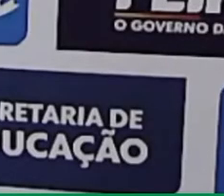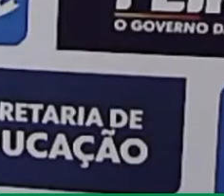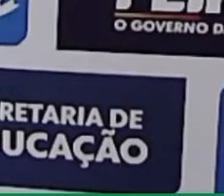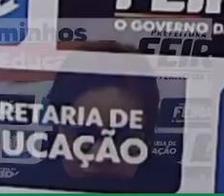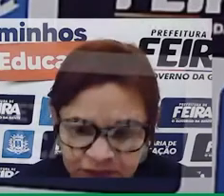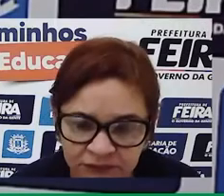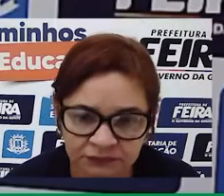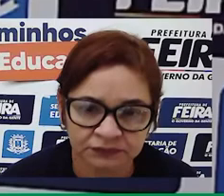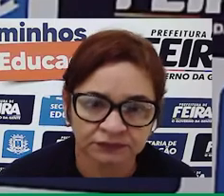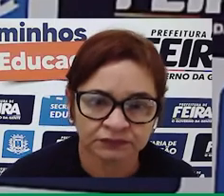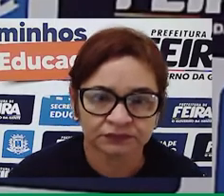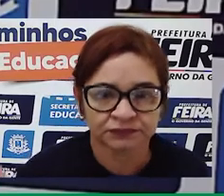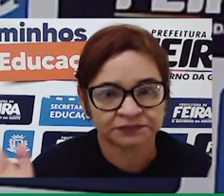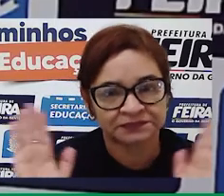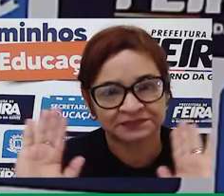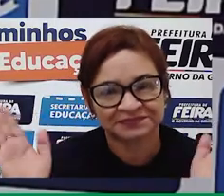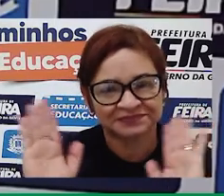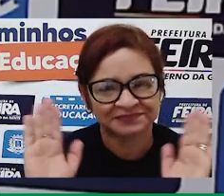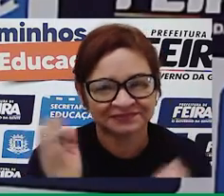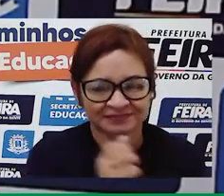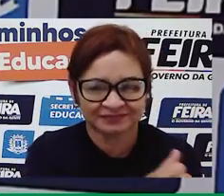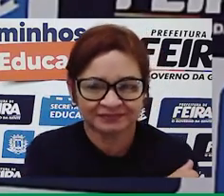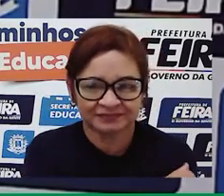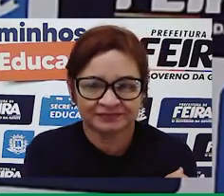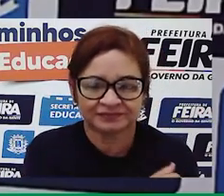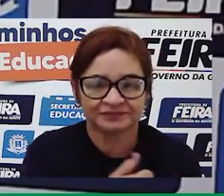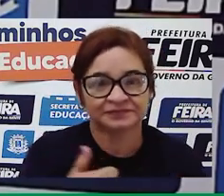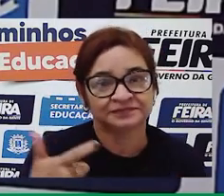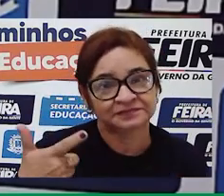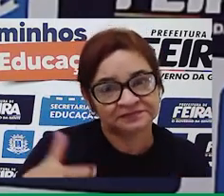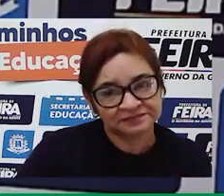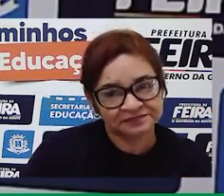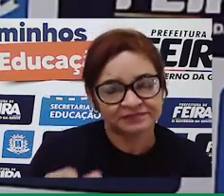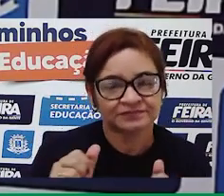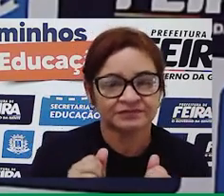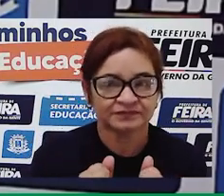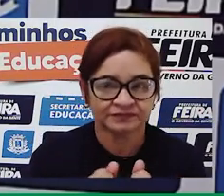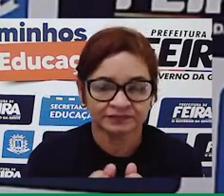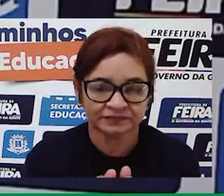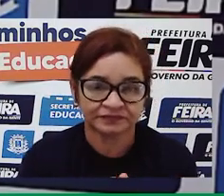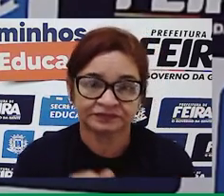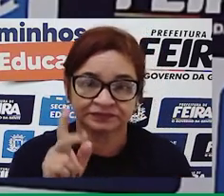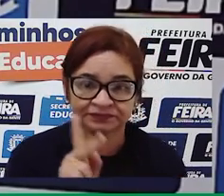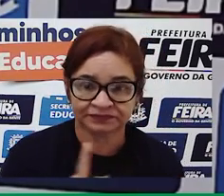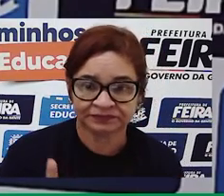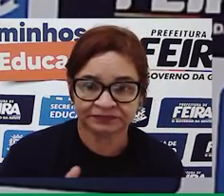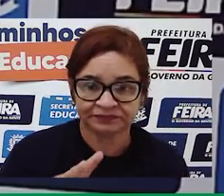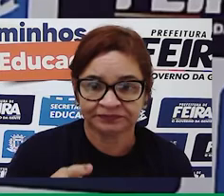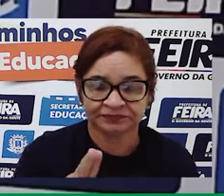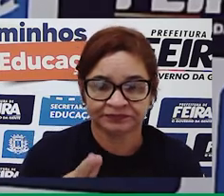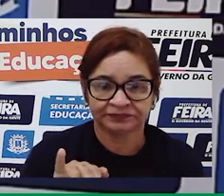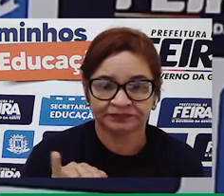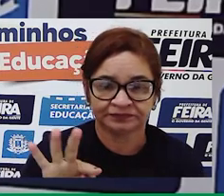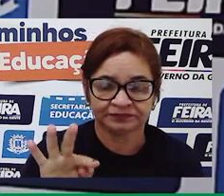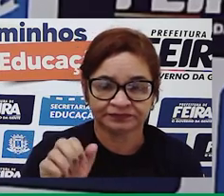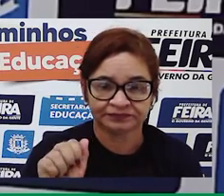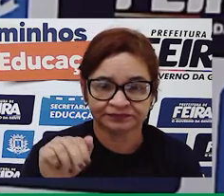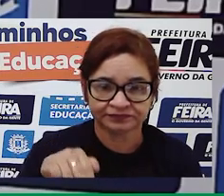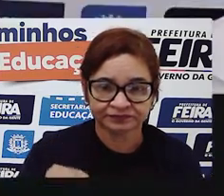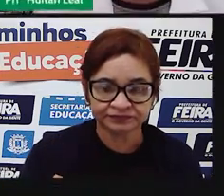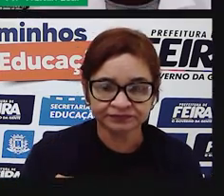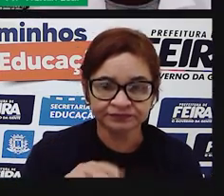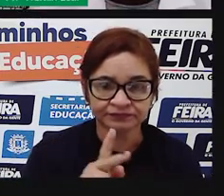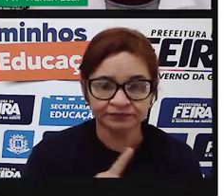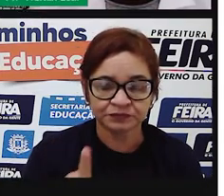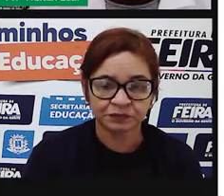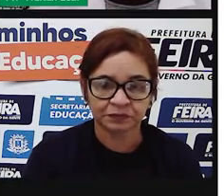Olá, estudantes! Estamos juntos novamente. Eu, professor Itam Leal, professor de língua portuguesa